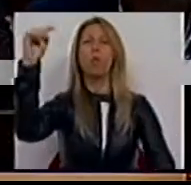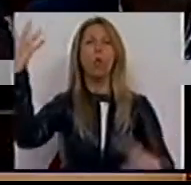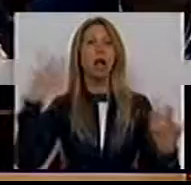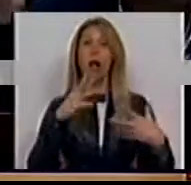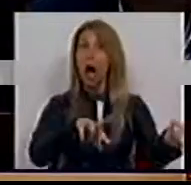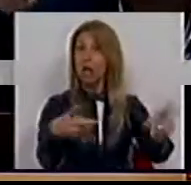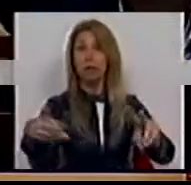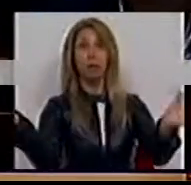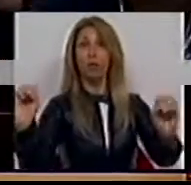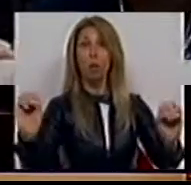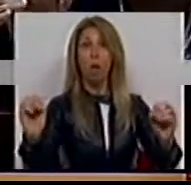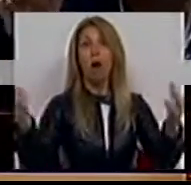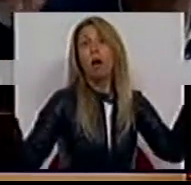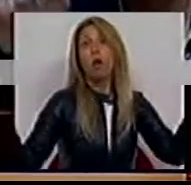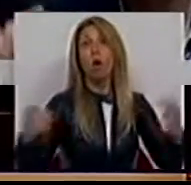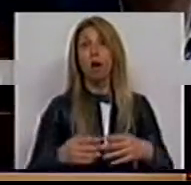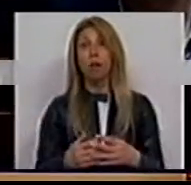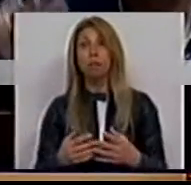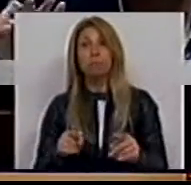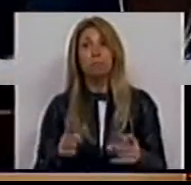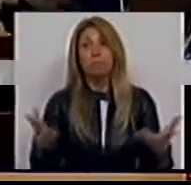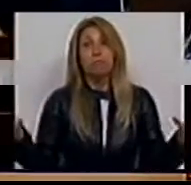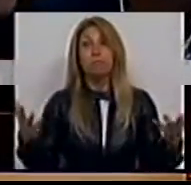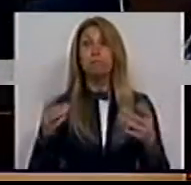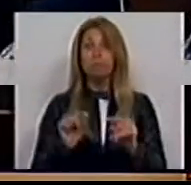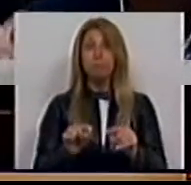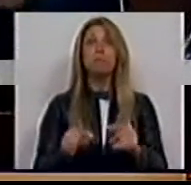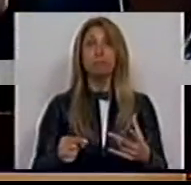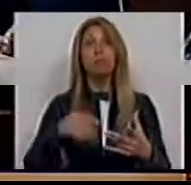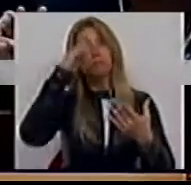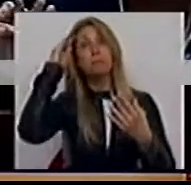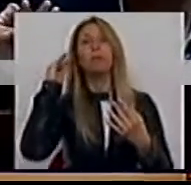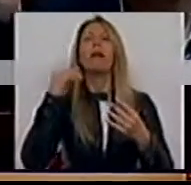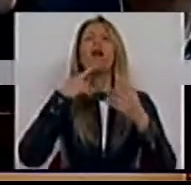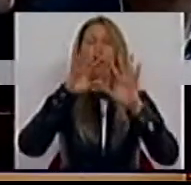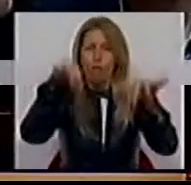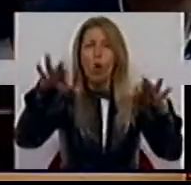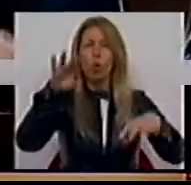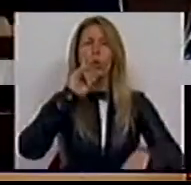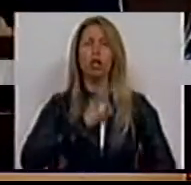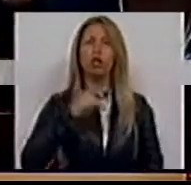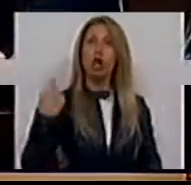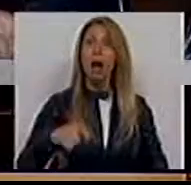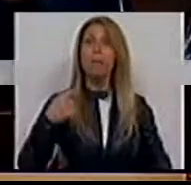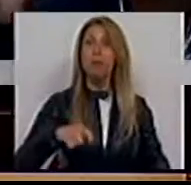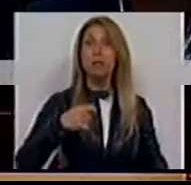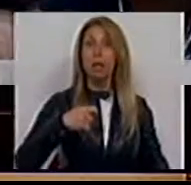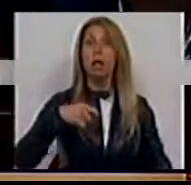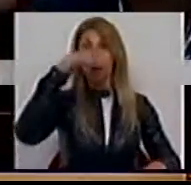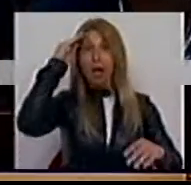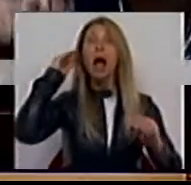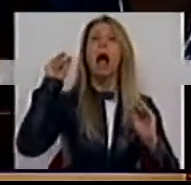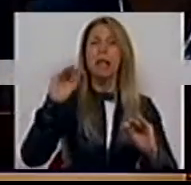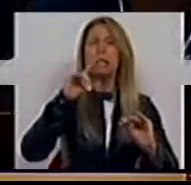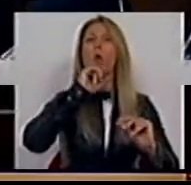alternativa. Quero concluir, Sra. Deputada Helena Pinto. concluir, Faz favor. E vou concluir, Sra. Presidente. A lição que é